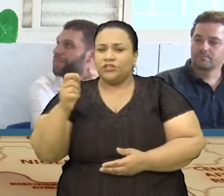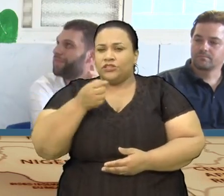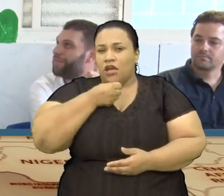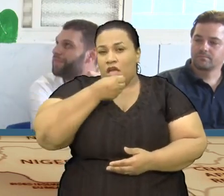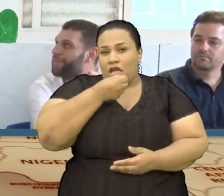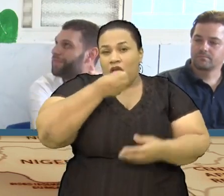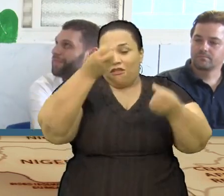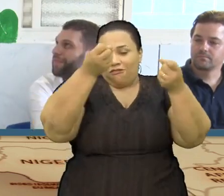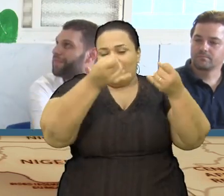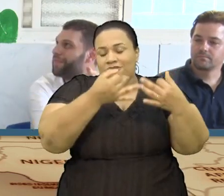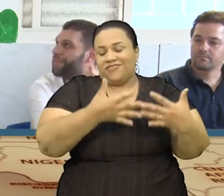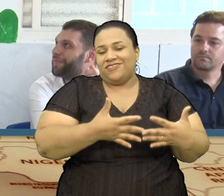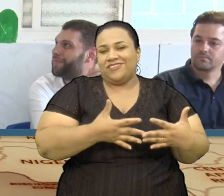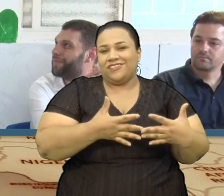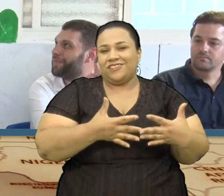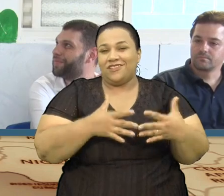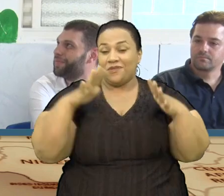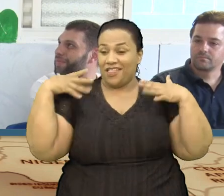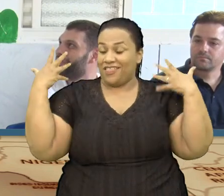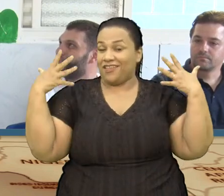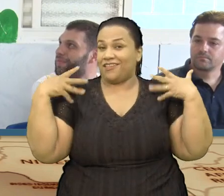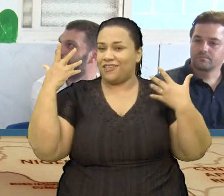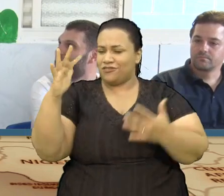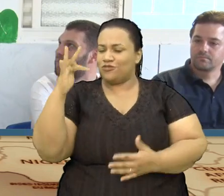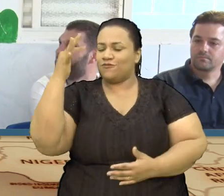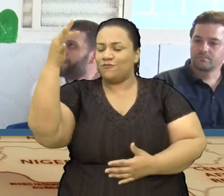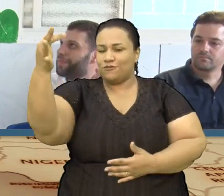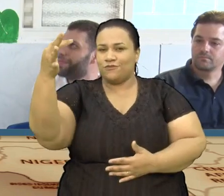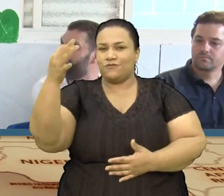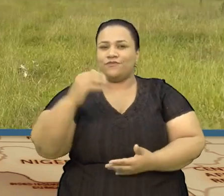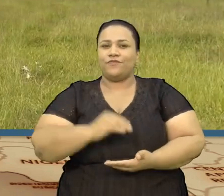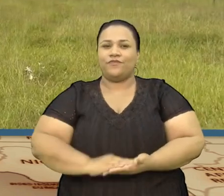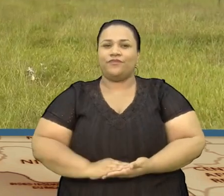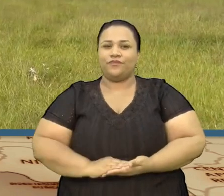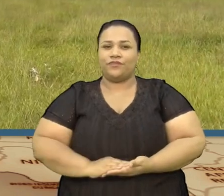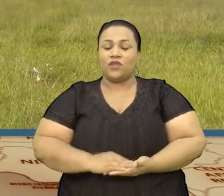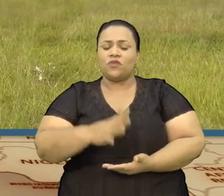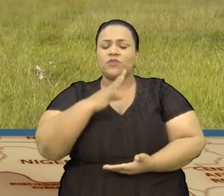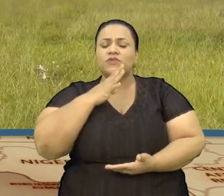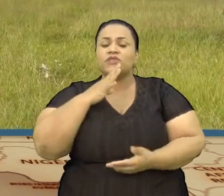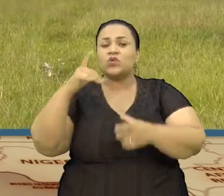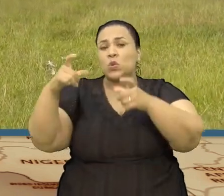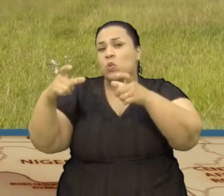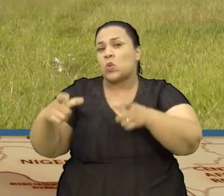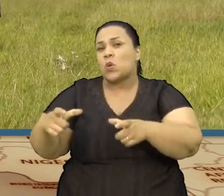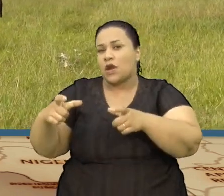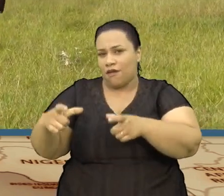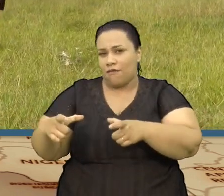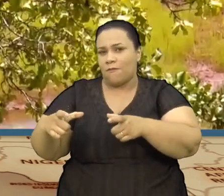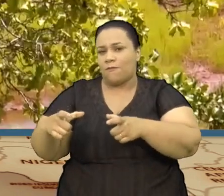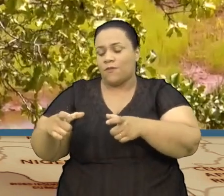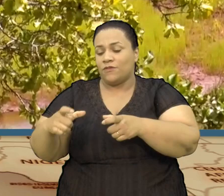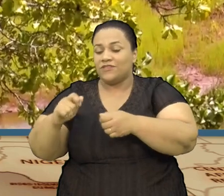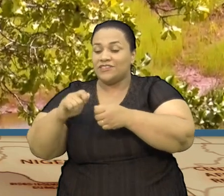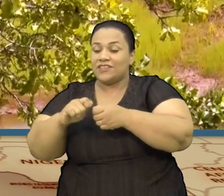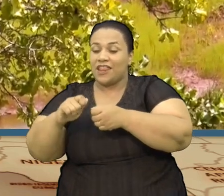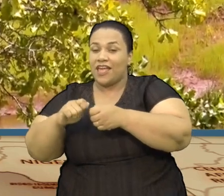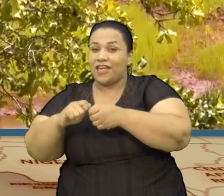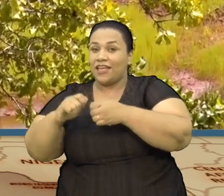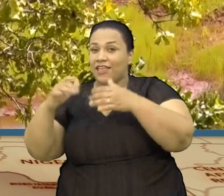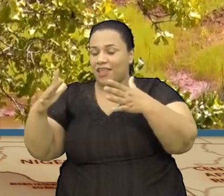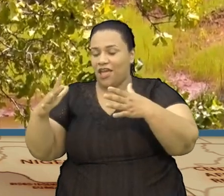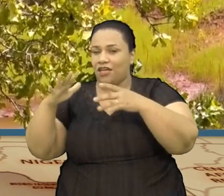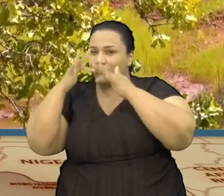fala com entusiasmo Deste futuro Bem próximo Fomos conhecer o local Onde será